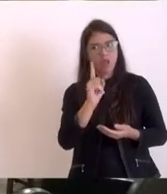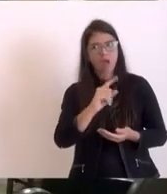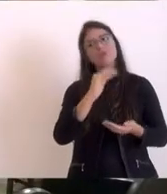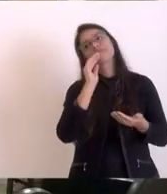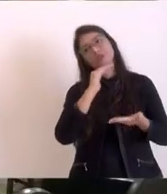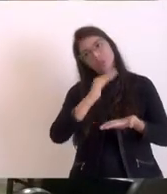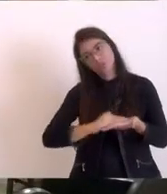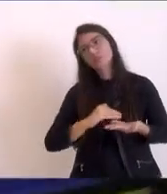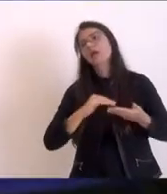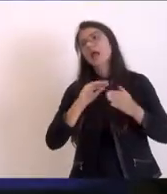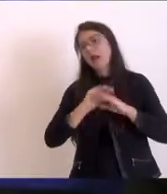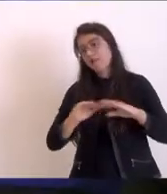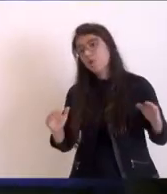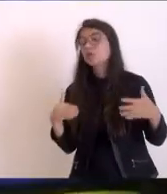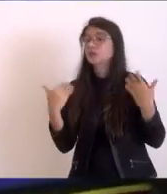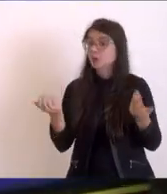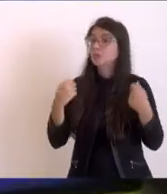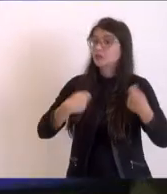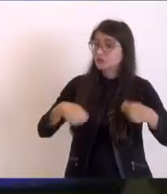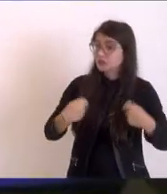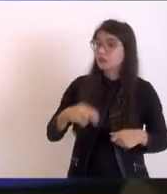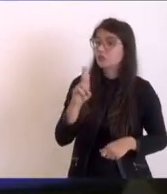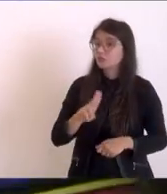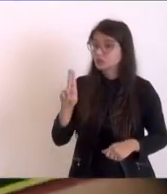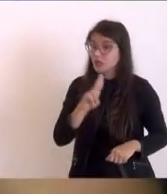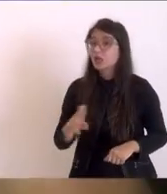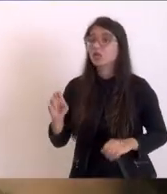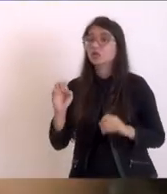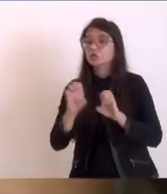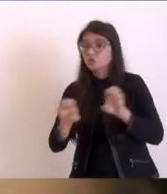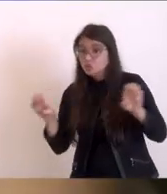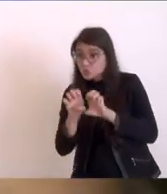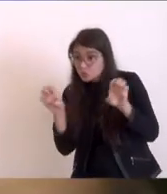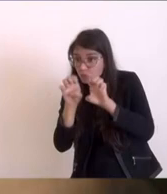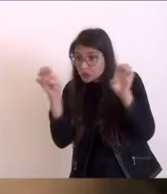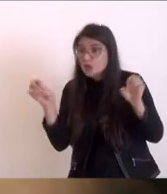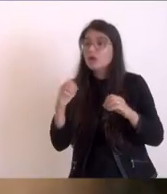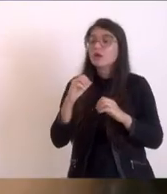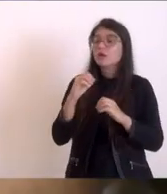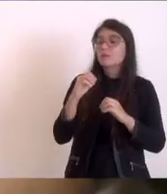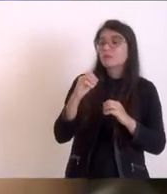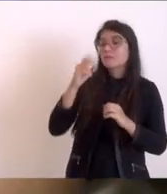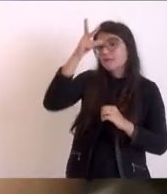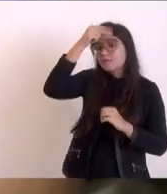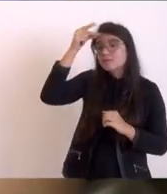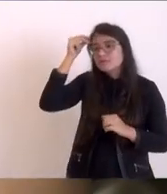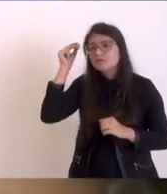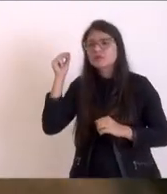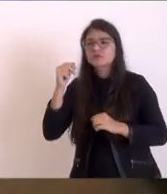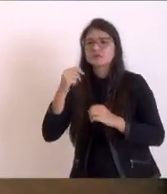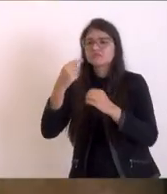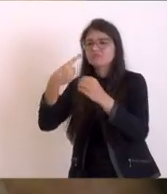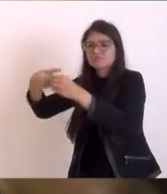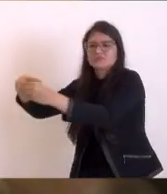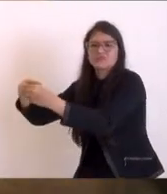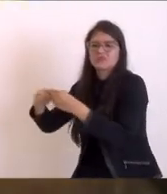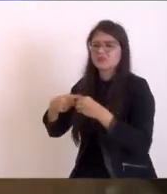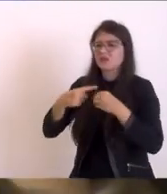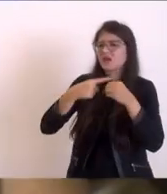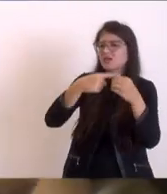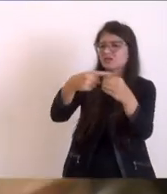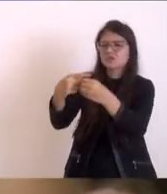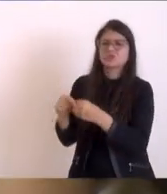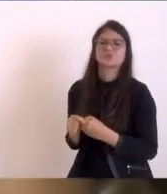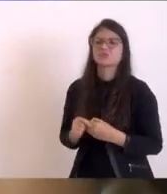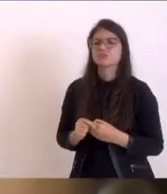tudo, deve ser usado para a infraestrutura dos municípios, a infraestrutura da região, para que a gente possa, enfim, a partir do momento